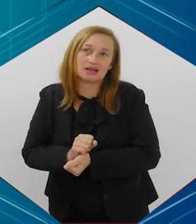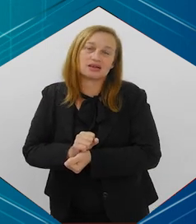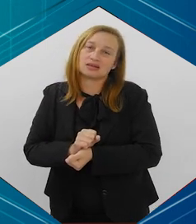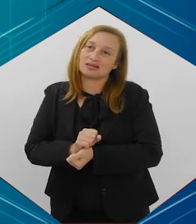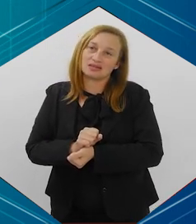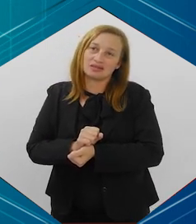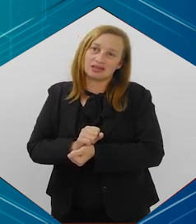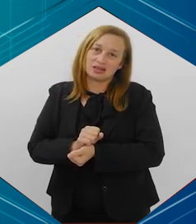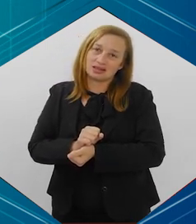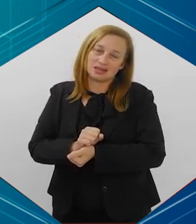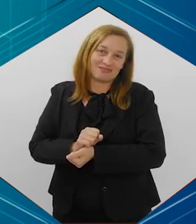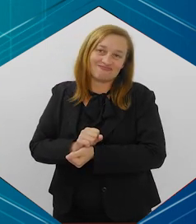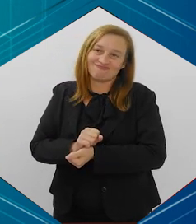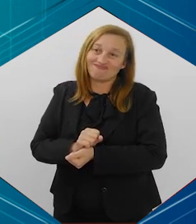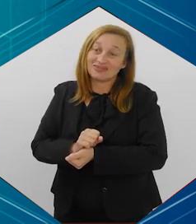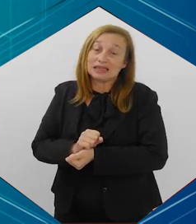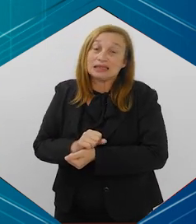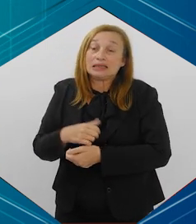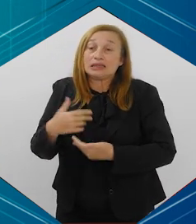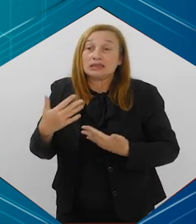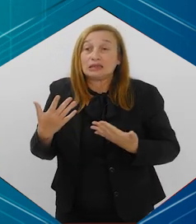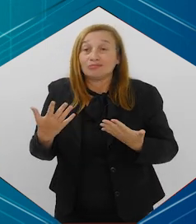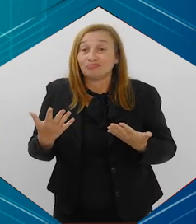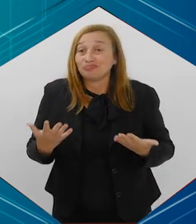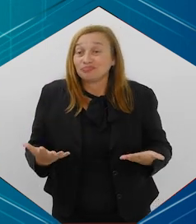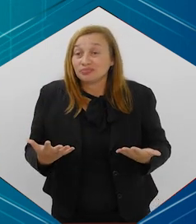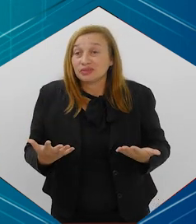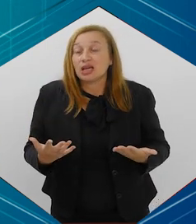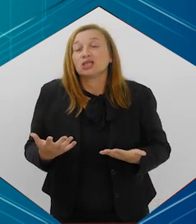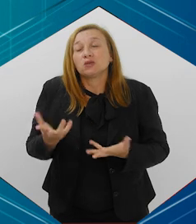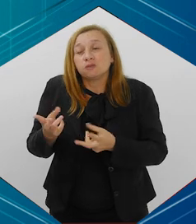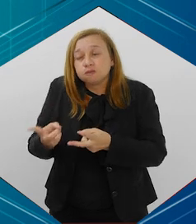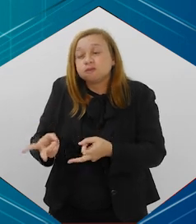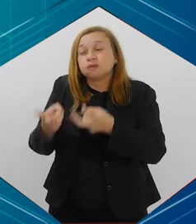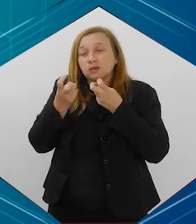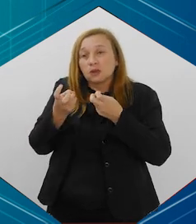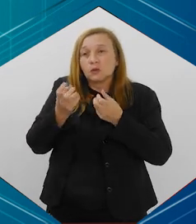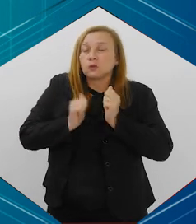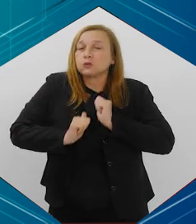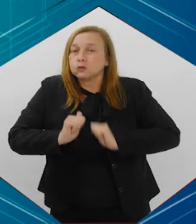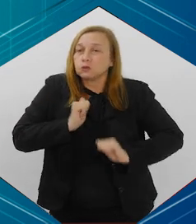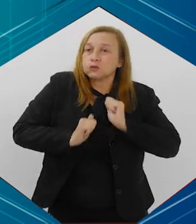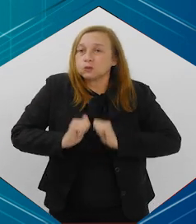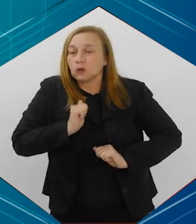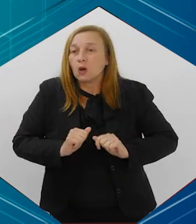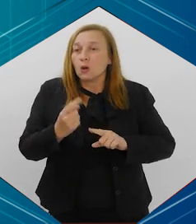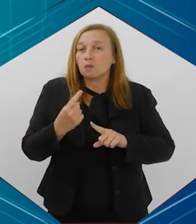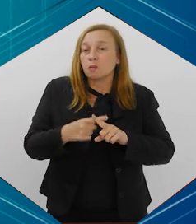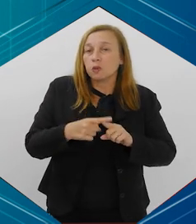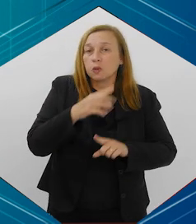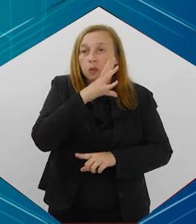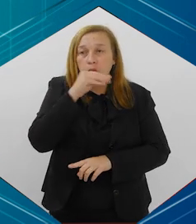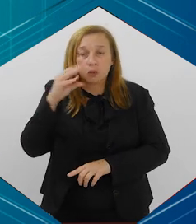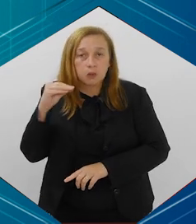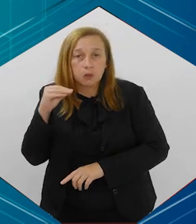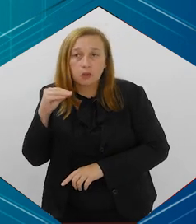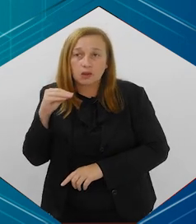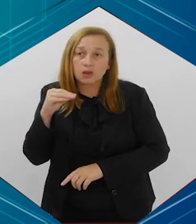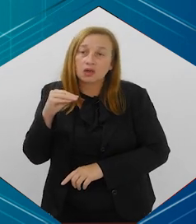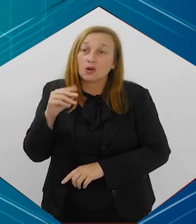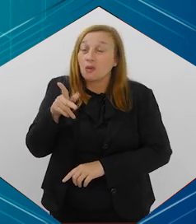uma substância só. E a gente percebe a agitação daquele adolescente,